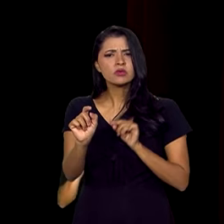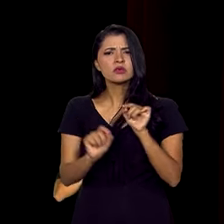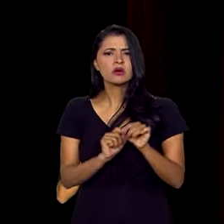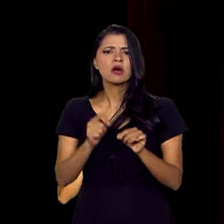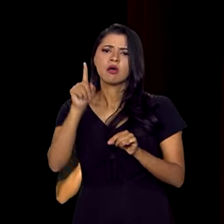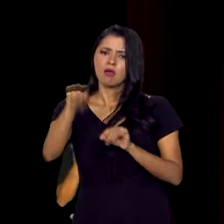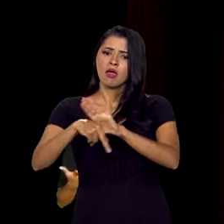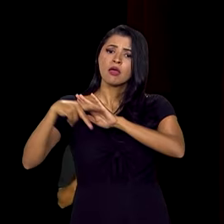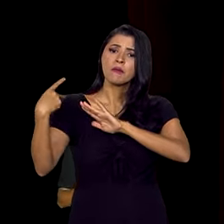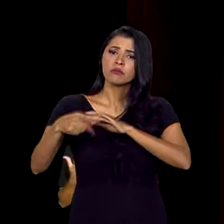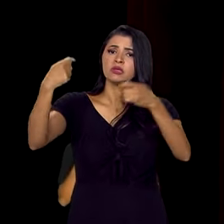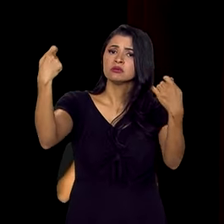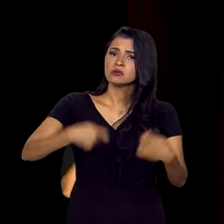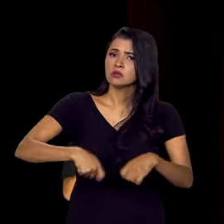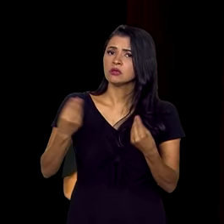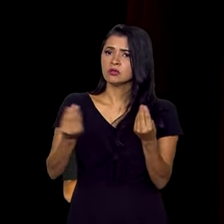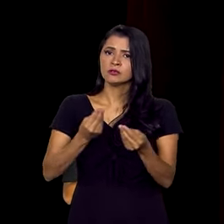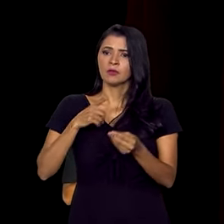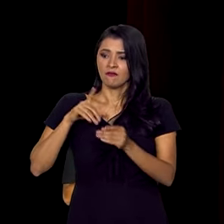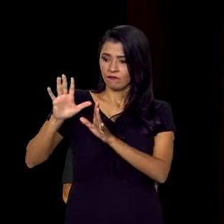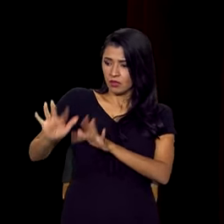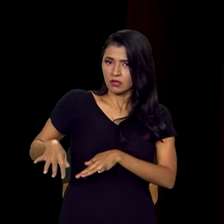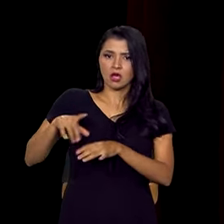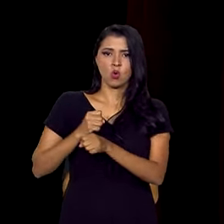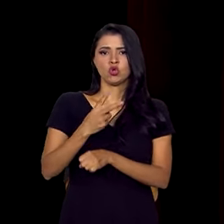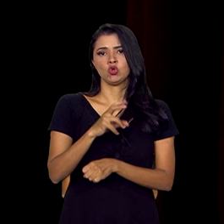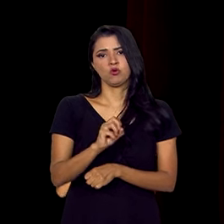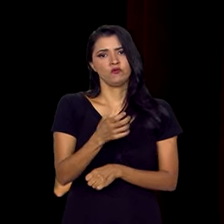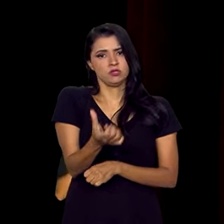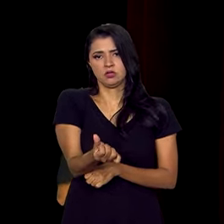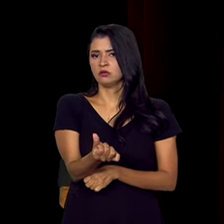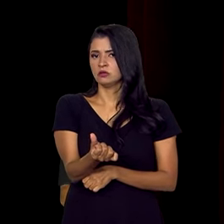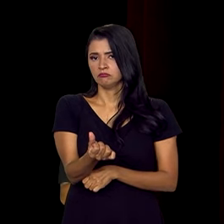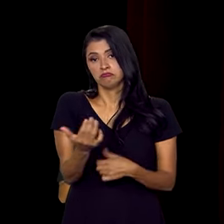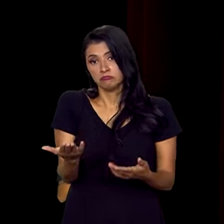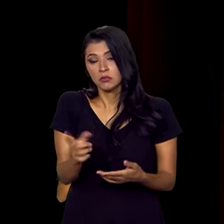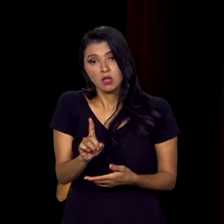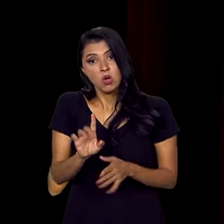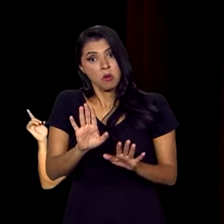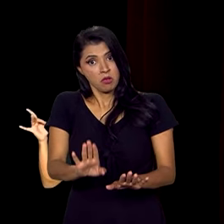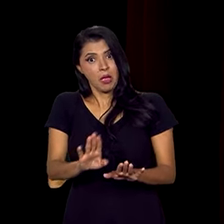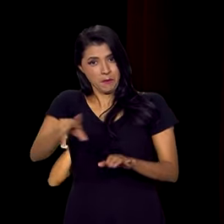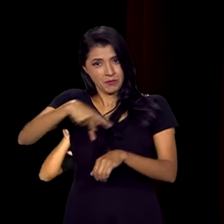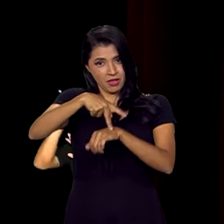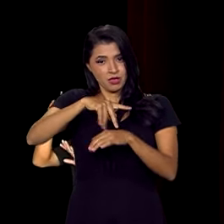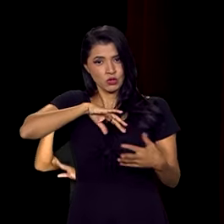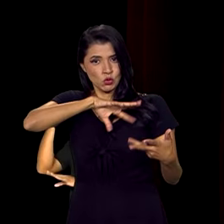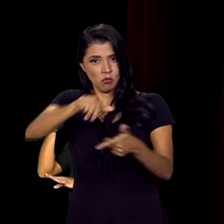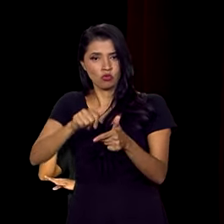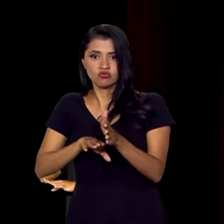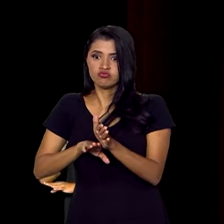são obras que necessariamente não se concluem em 2026. E nenhum país do mundo